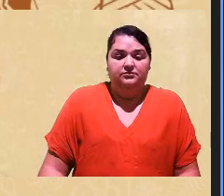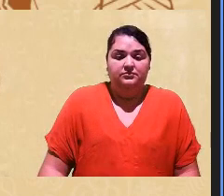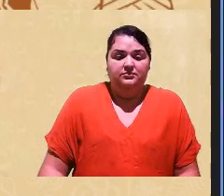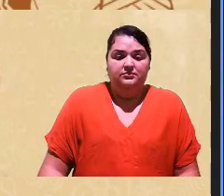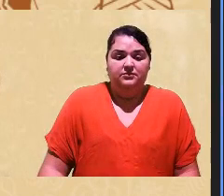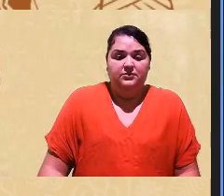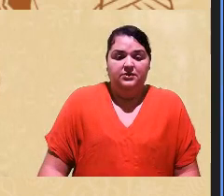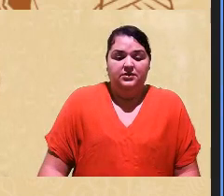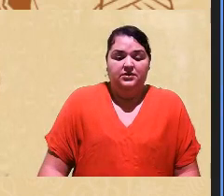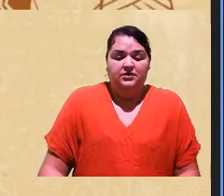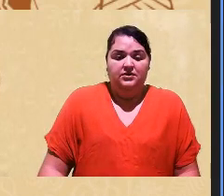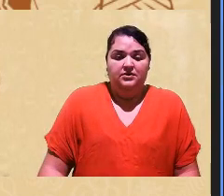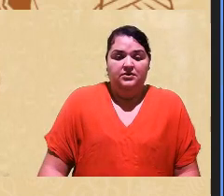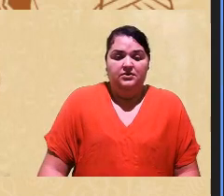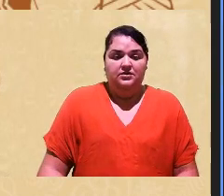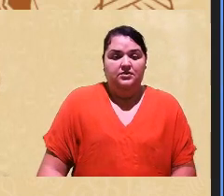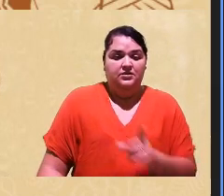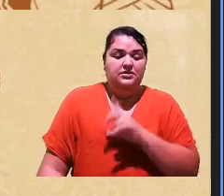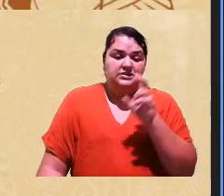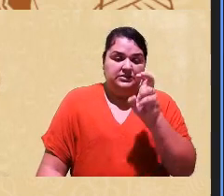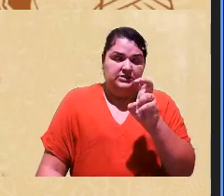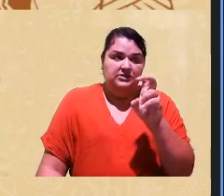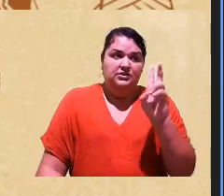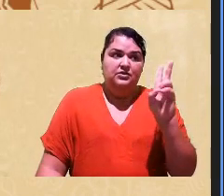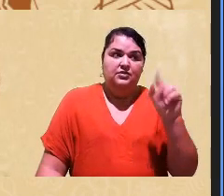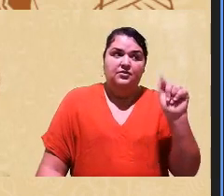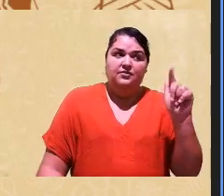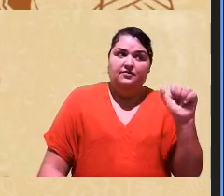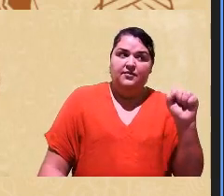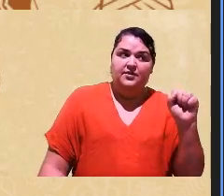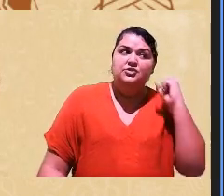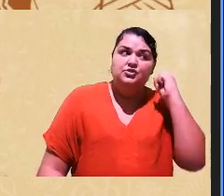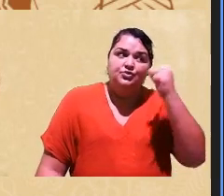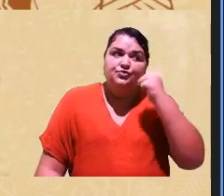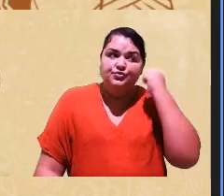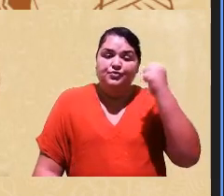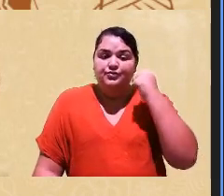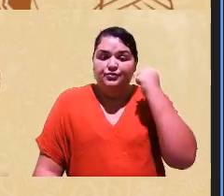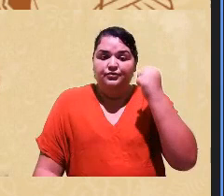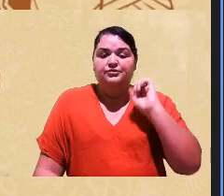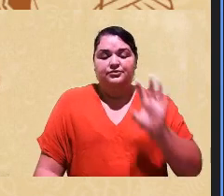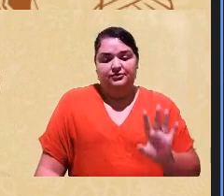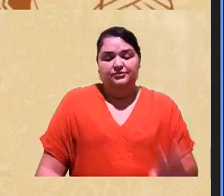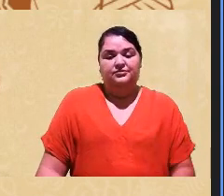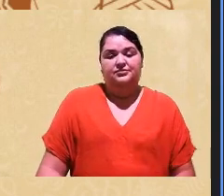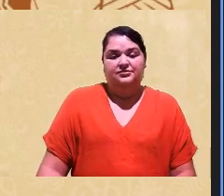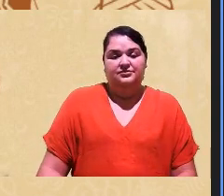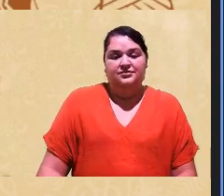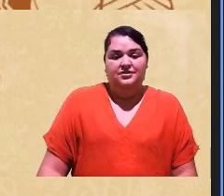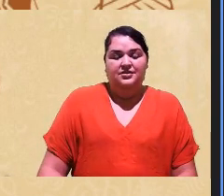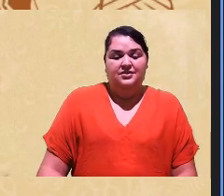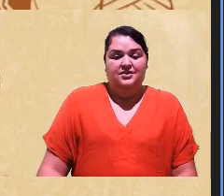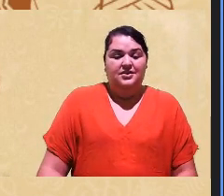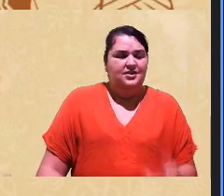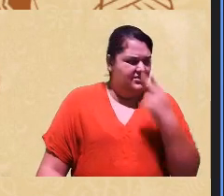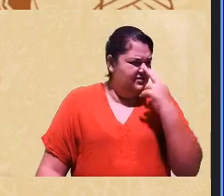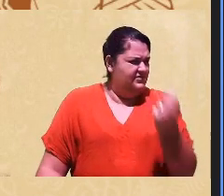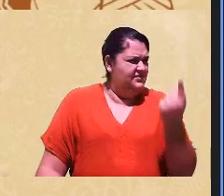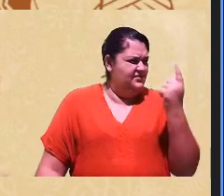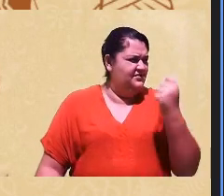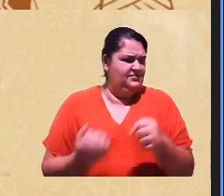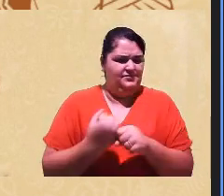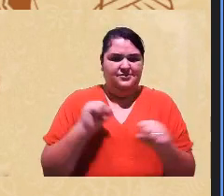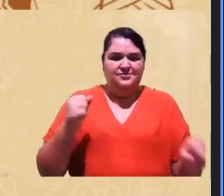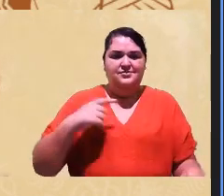lá cinco vagas para sociologia eu vi um concurso que eu não vou dizer o nome eu achei um absurdo que é lá pelos lados de São